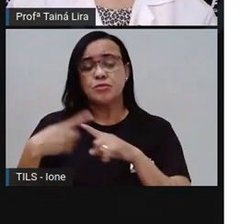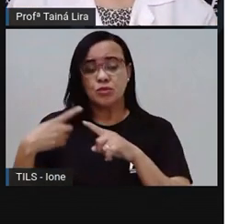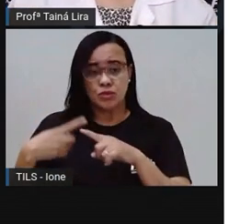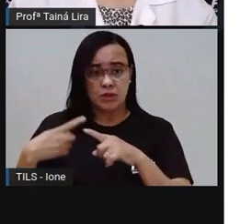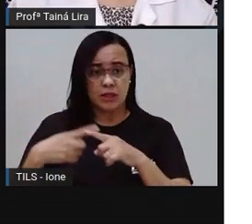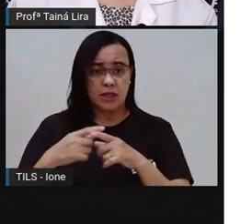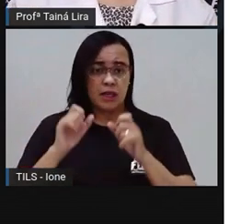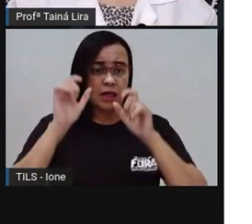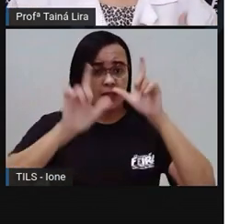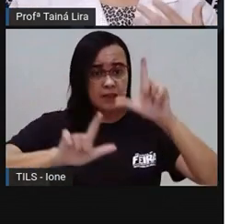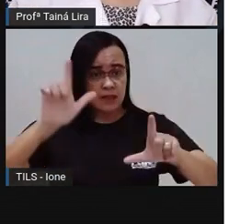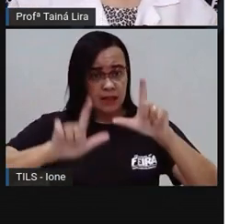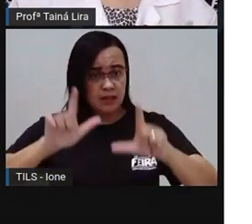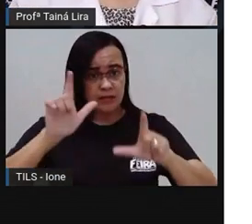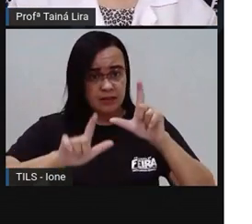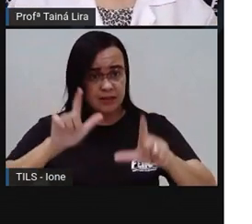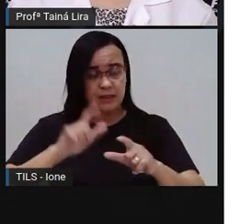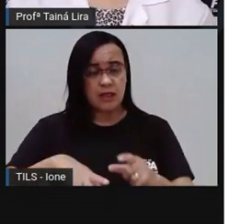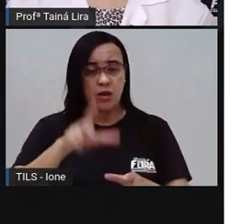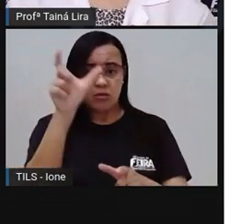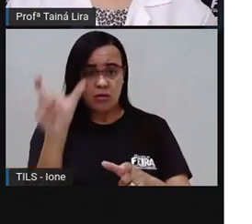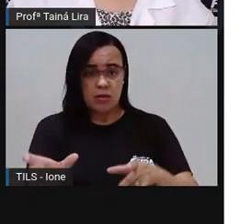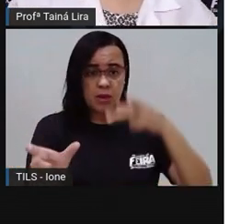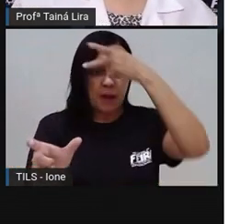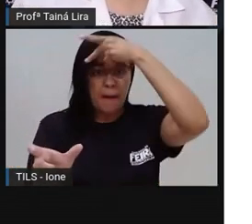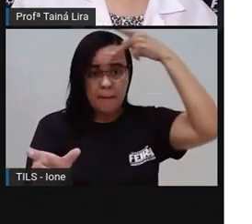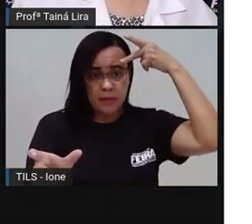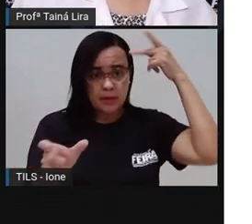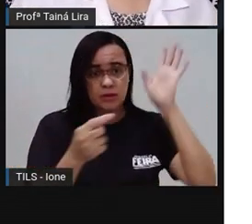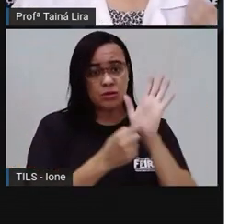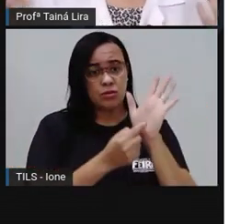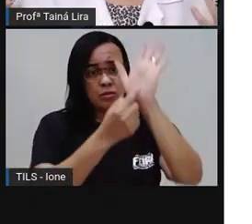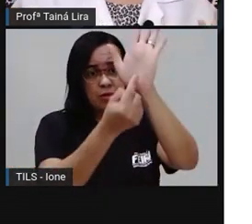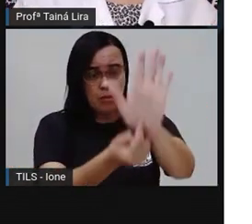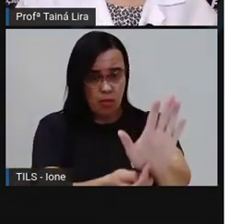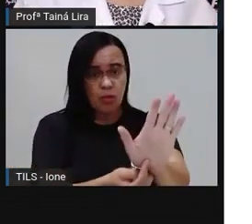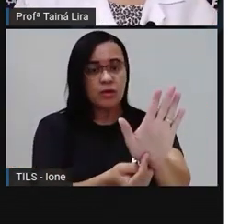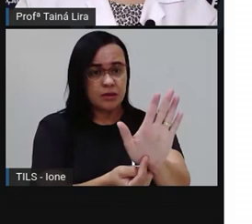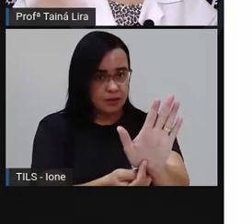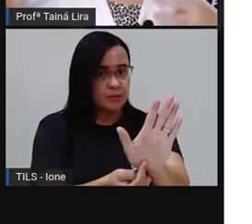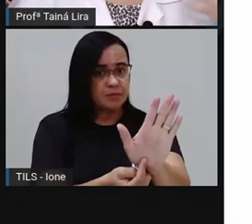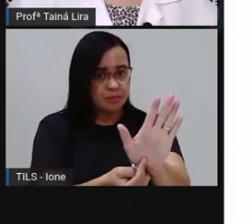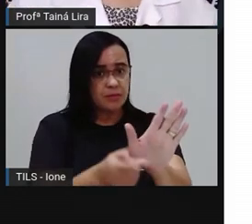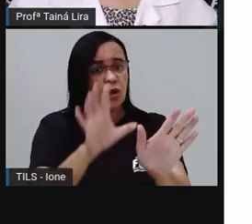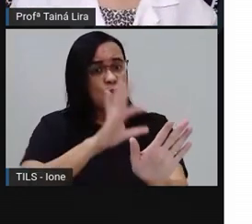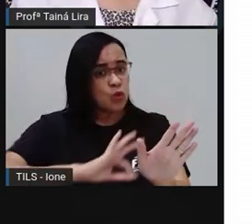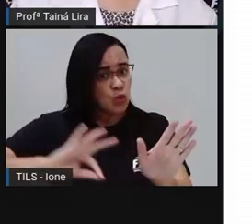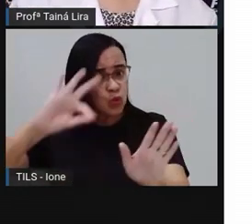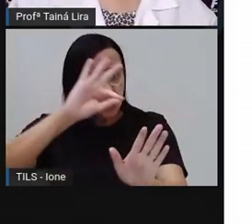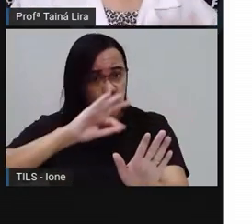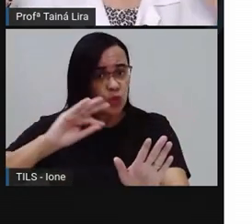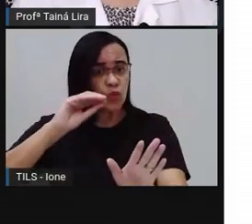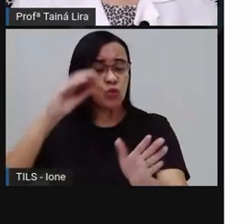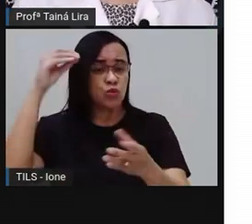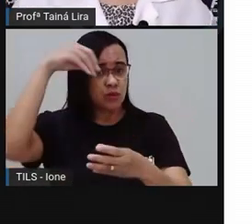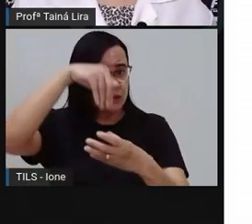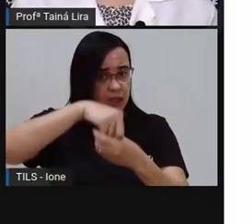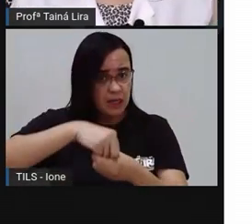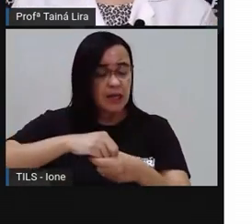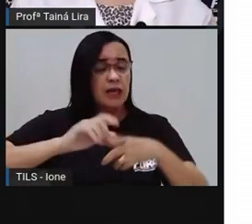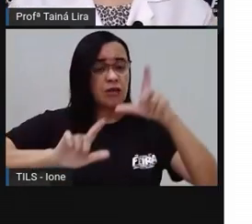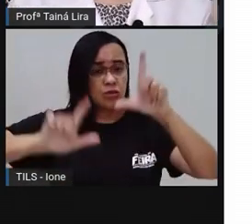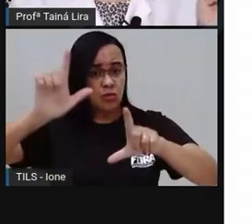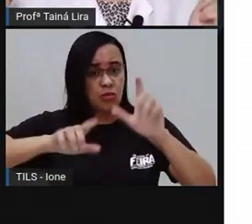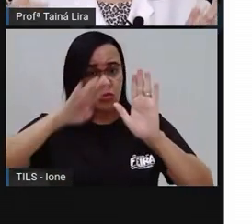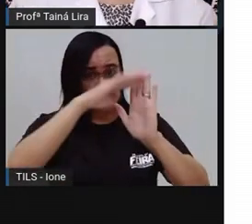programa, né? O apresentador está apresentando aquele programa, tudo o que acontece naquele programa, inclusive